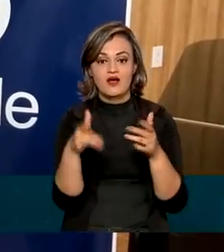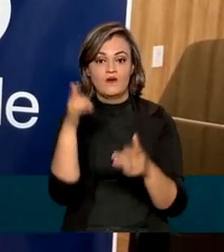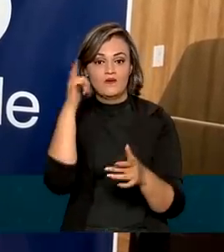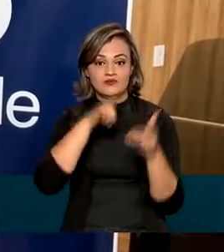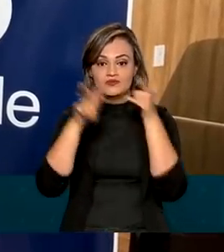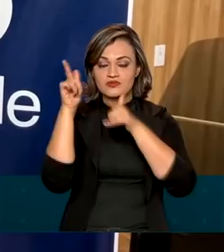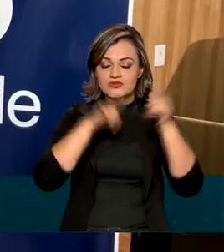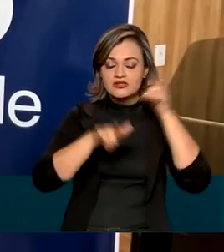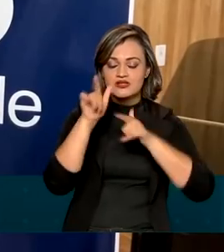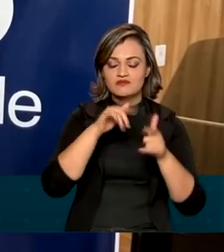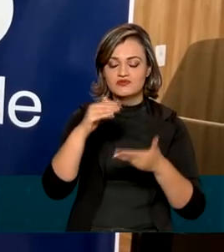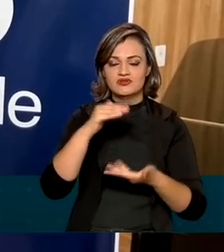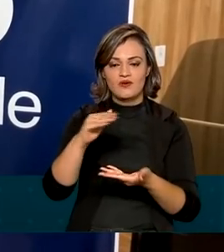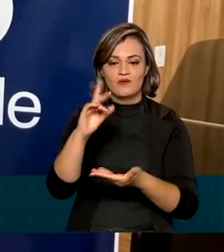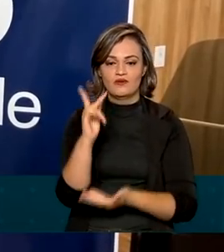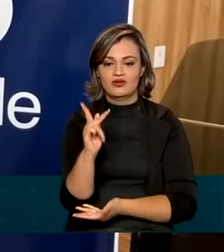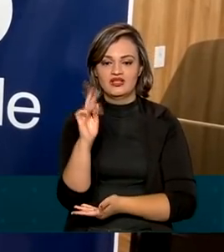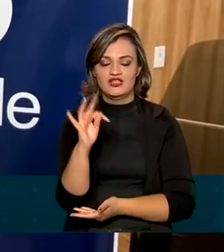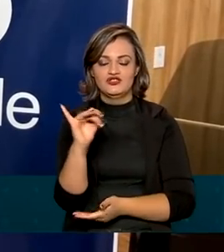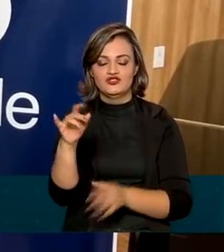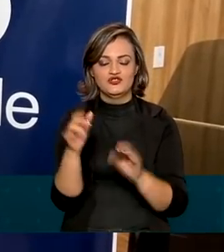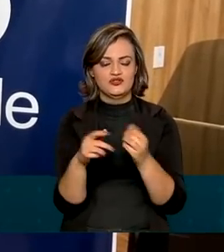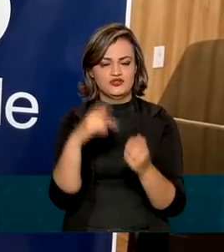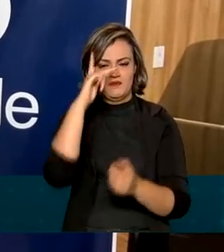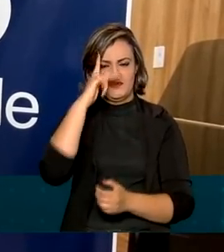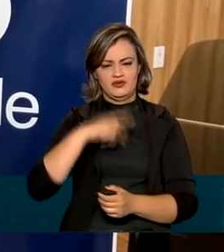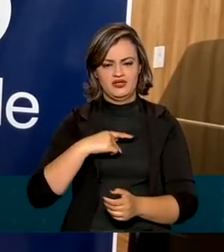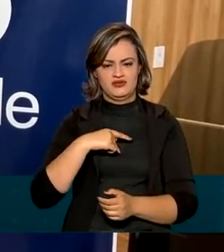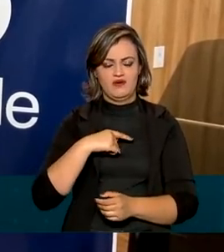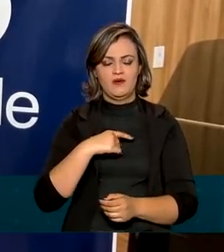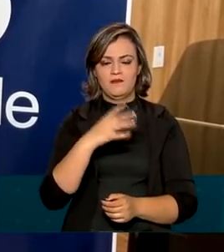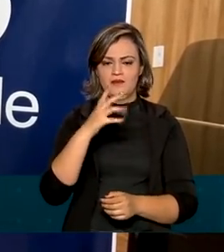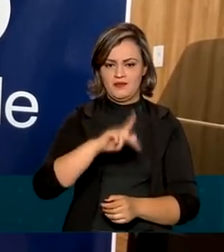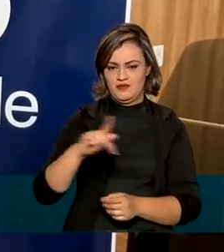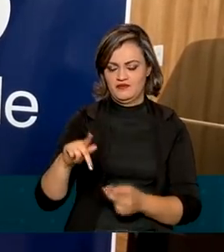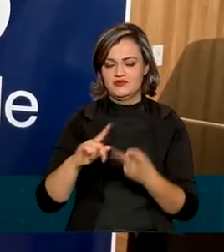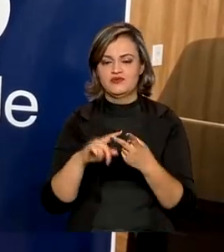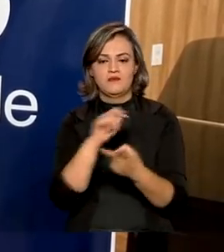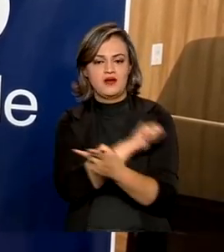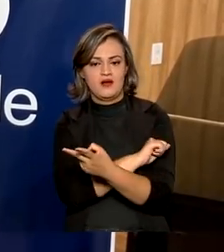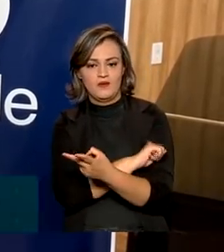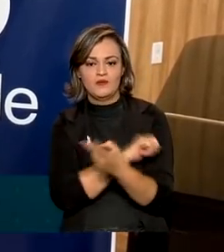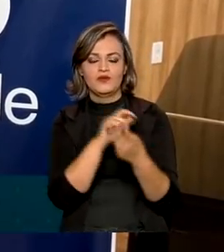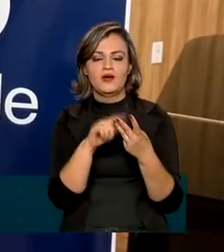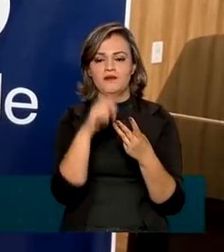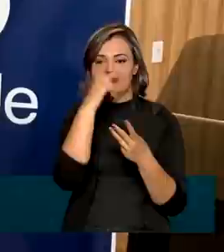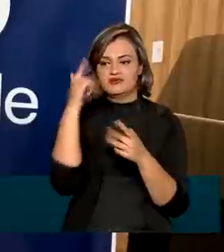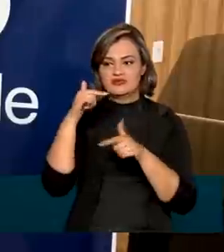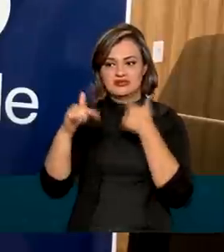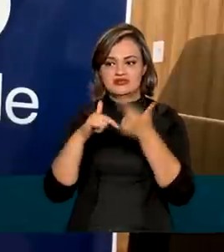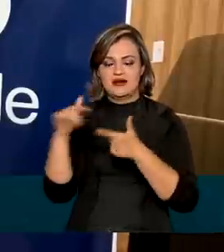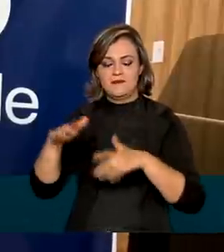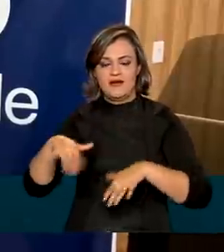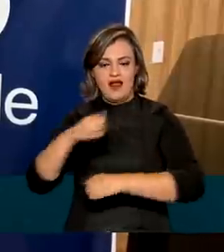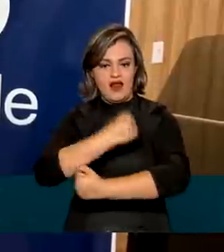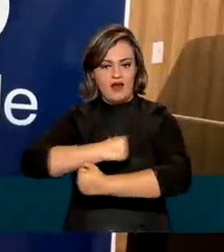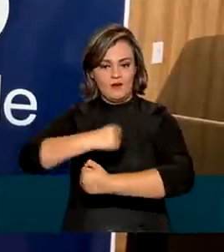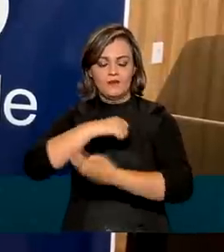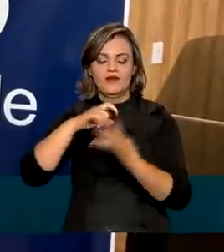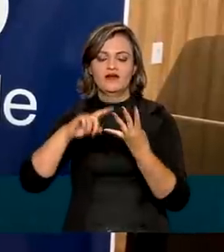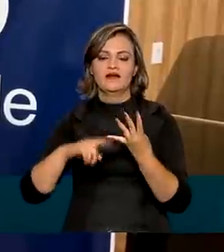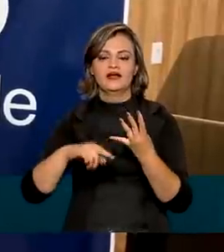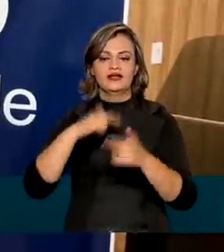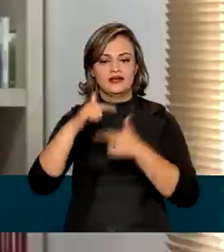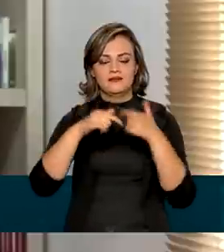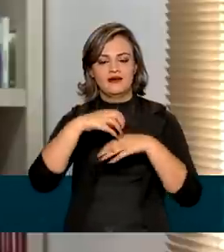para as escolas o kit de proteção individual para professores, para estudantes, para quem trabalha na merenda, para quem